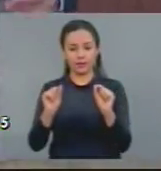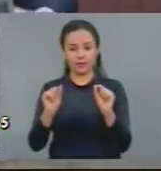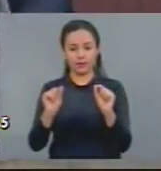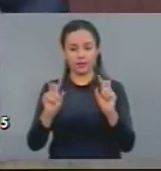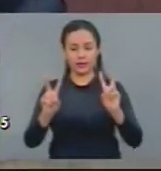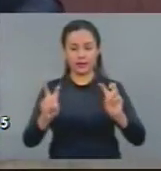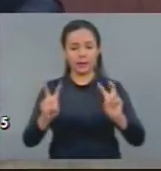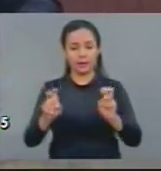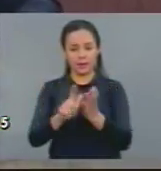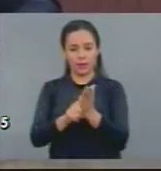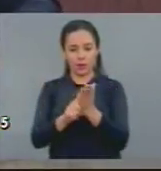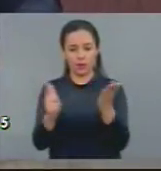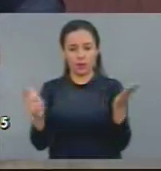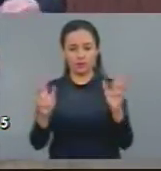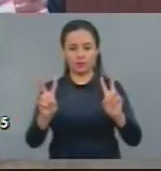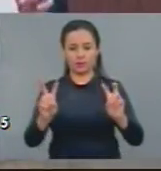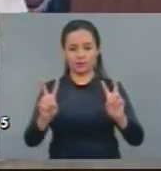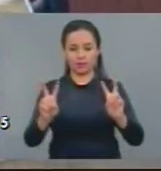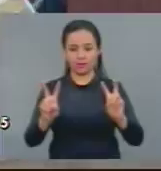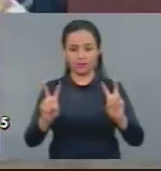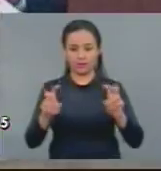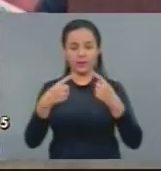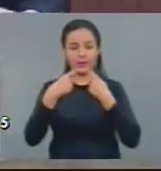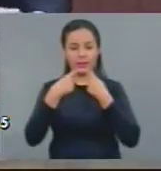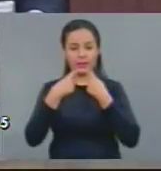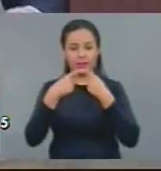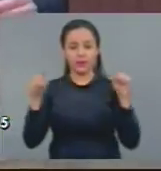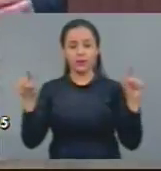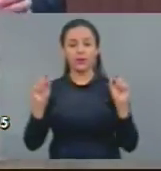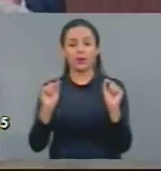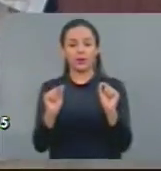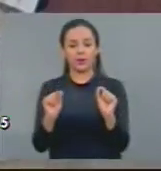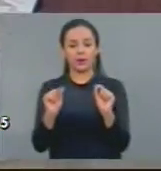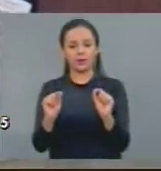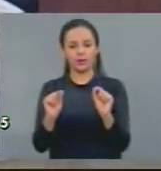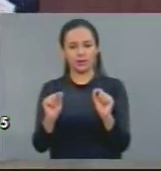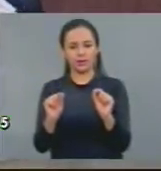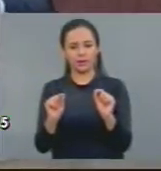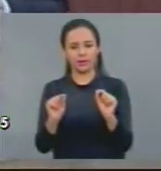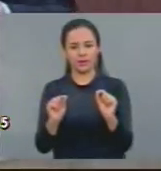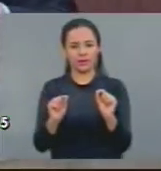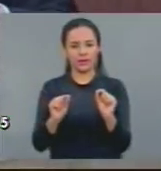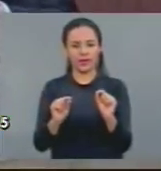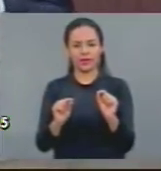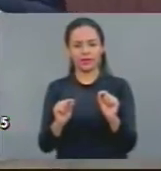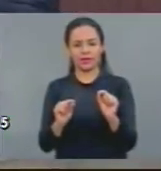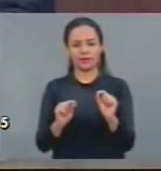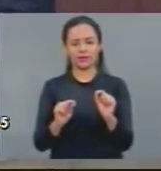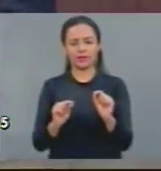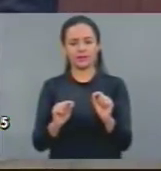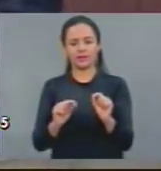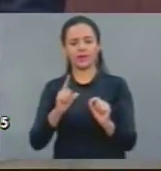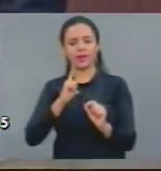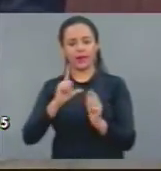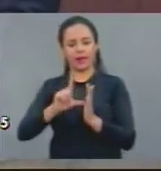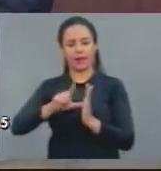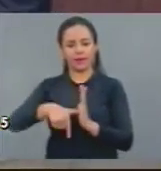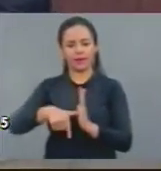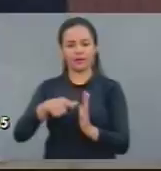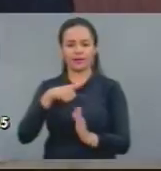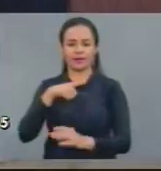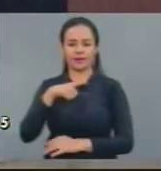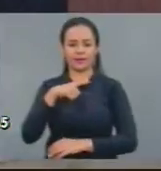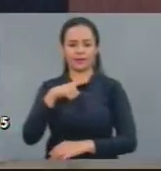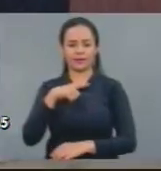sendo noticiada uma força-tarefa, tardia essa força-tarefa, tardia a força-tarefa,